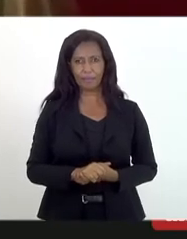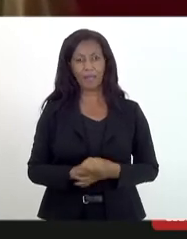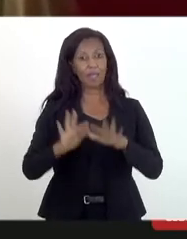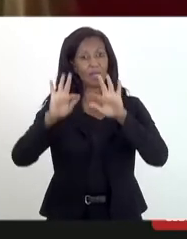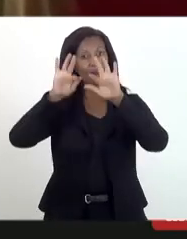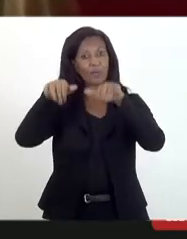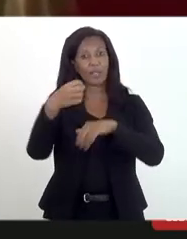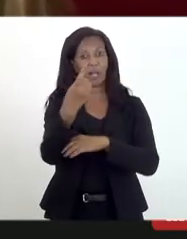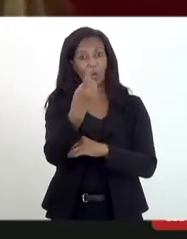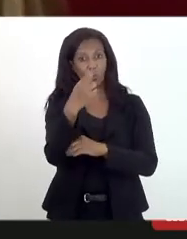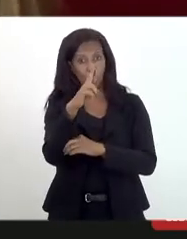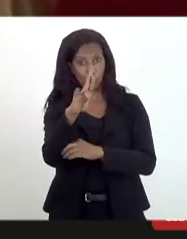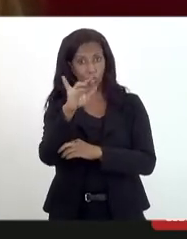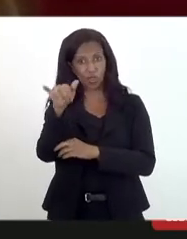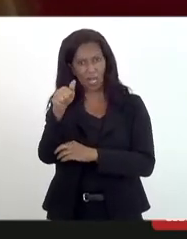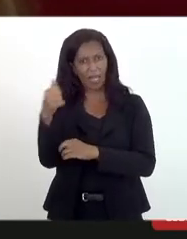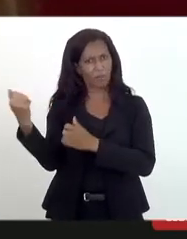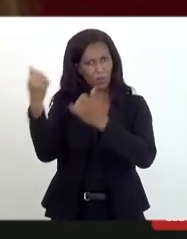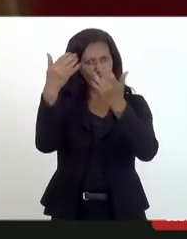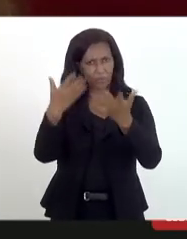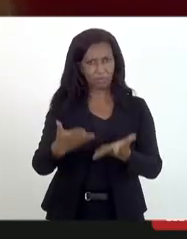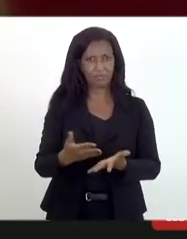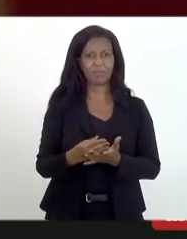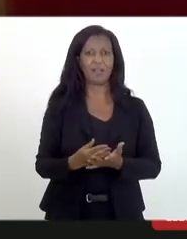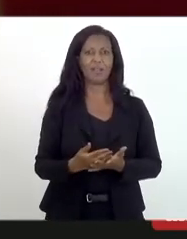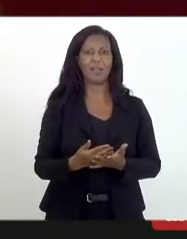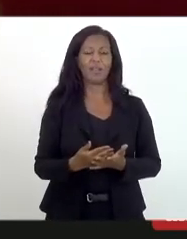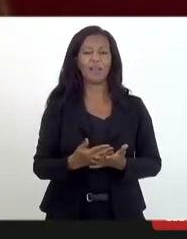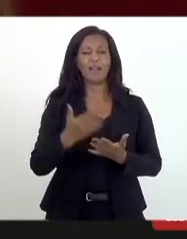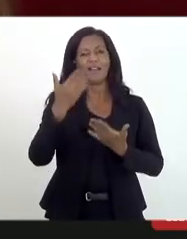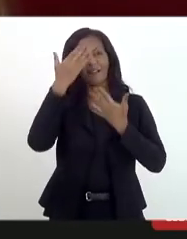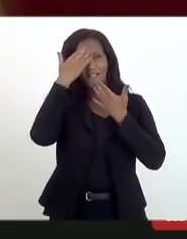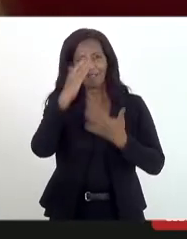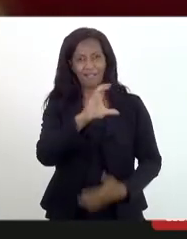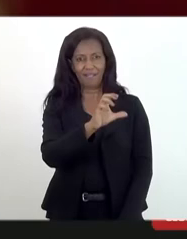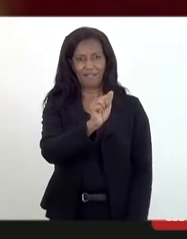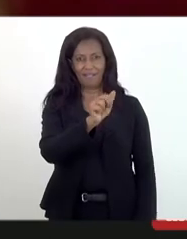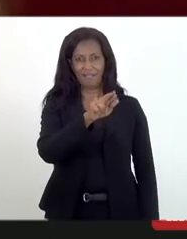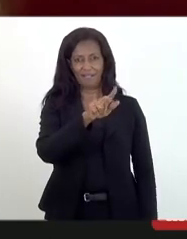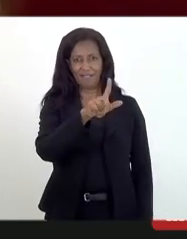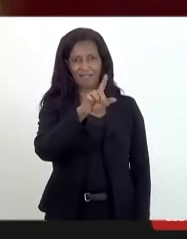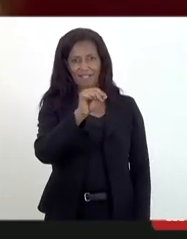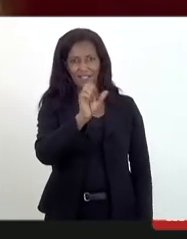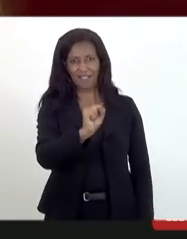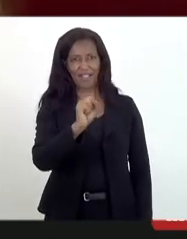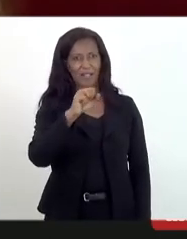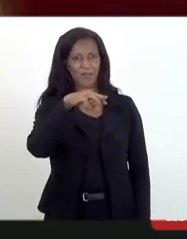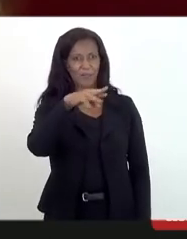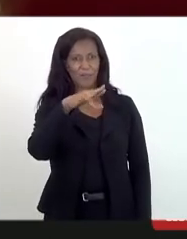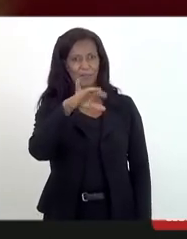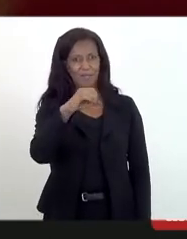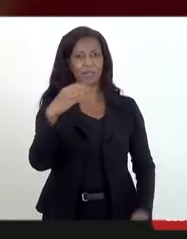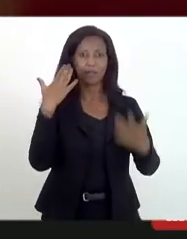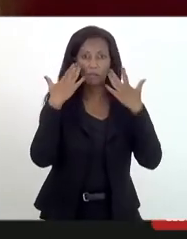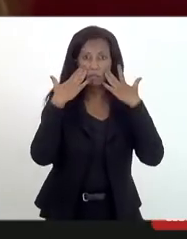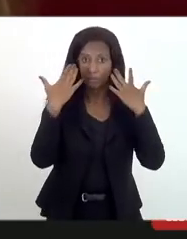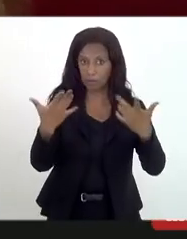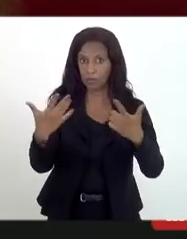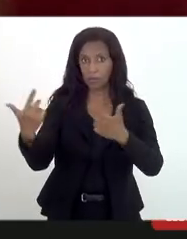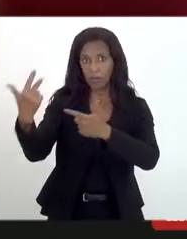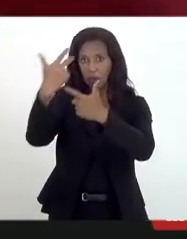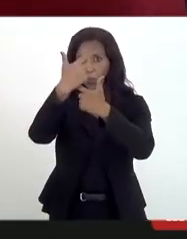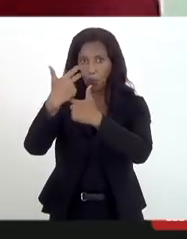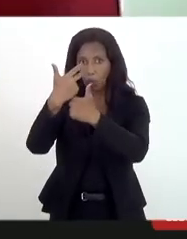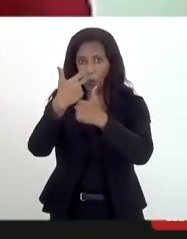manifestar. Então, agradecendo ao deputado Carlos Macedo, nosso querido companheiro de parlamento pela sua manifestação, deputada